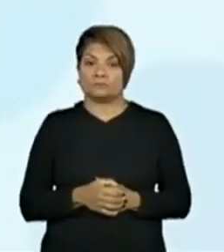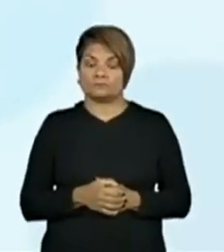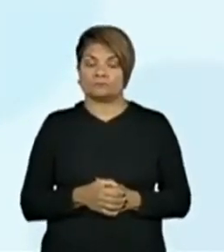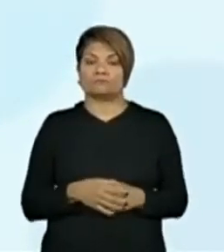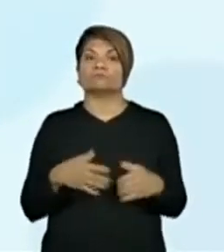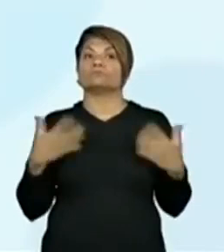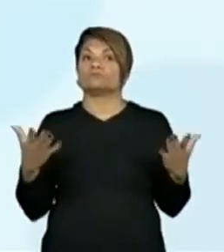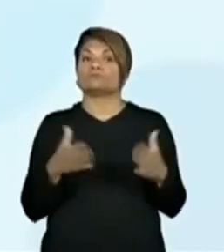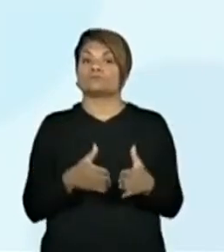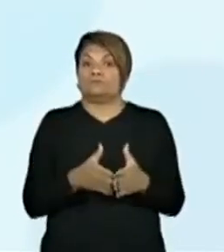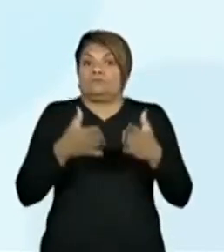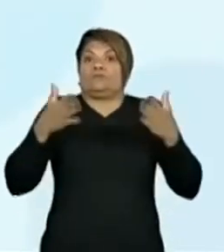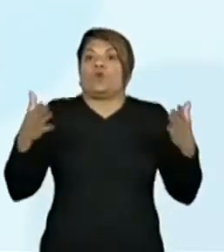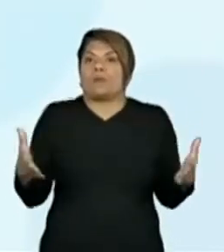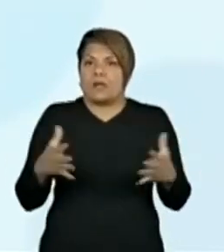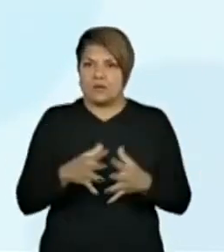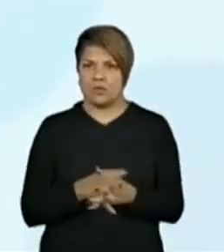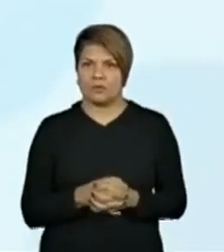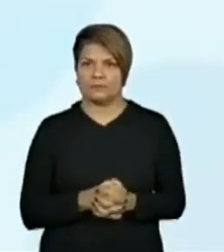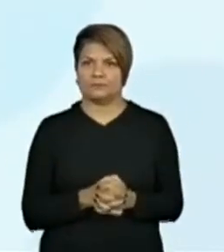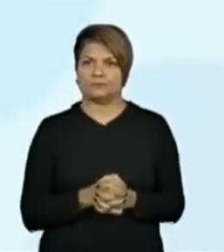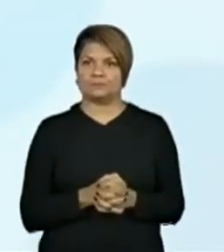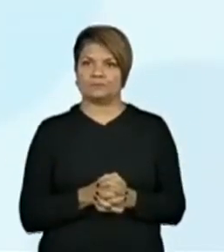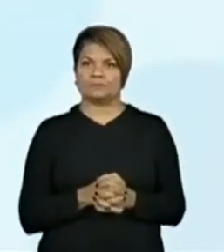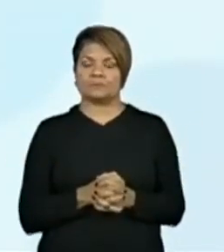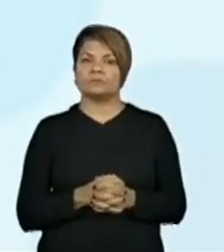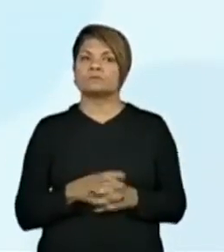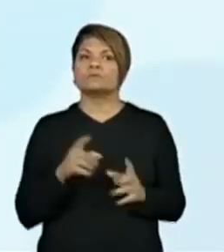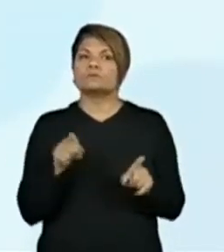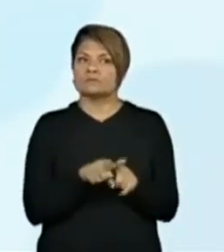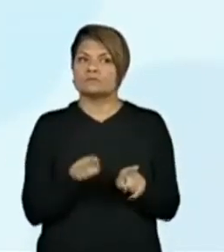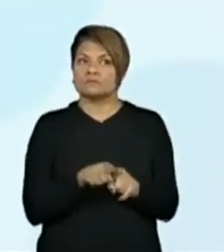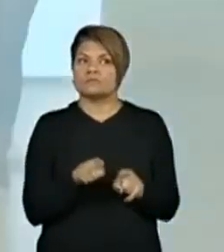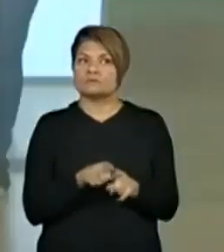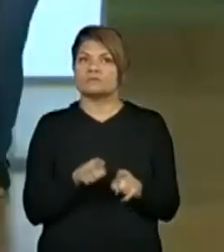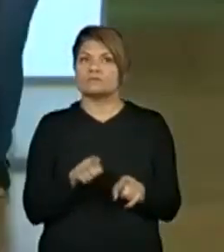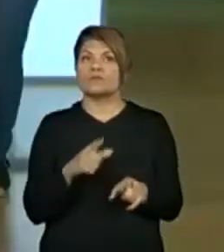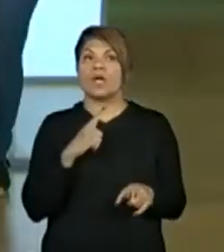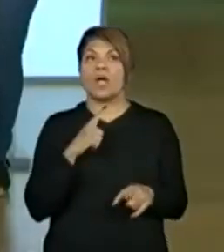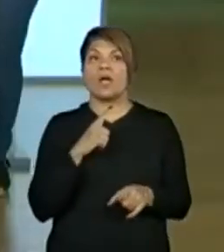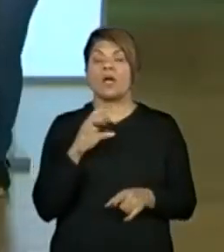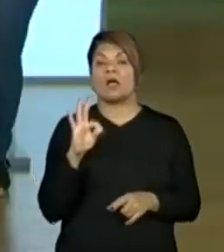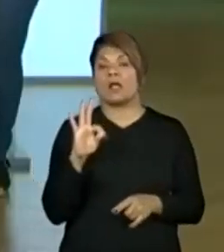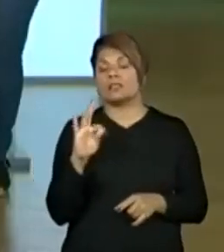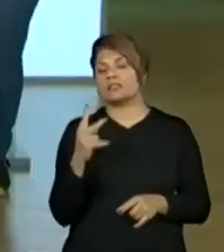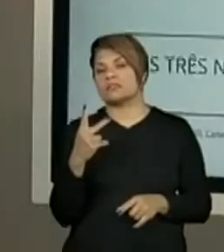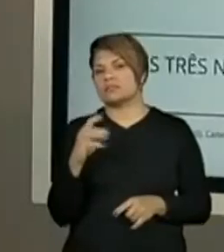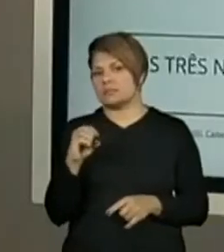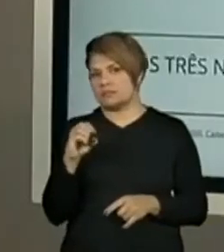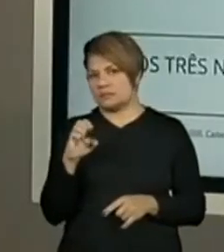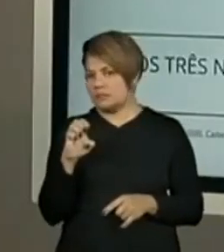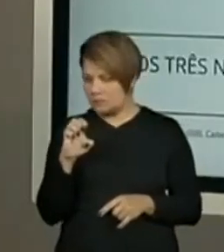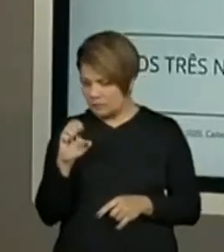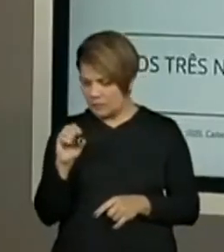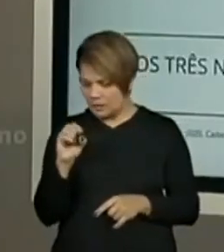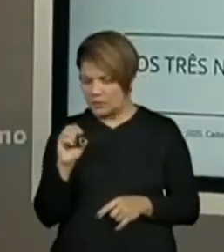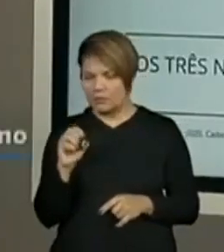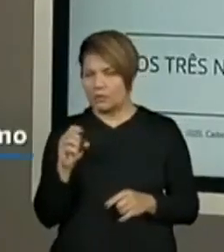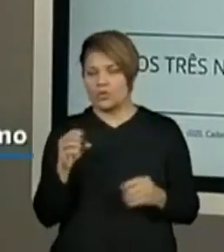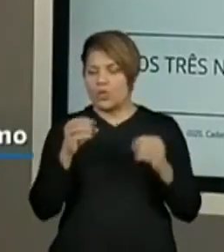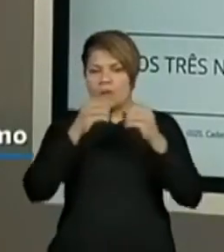Qual é o maior? Ah, eu estou vendo aqui que o Kelvin colocou uma outra combinação. Mas, olha, não é para a gente